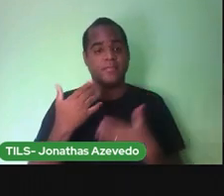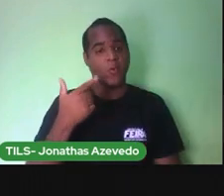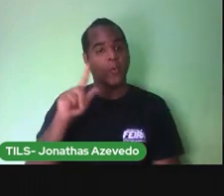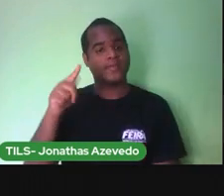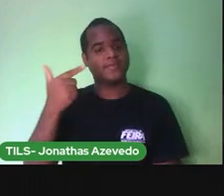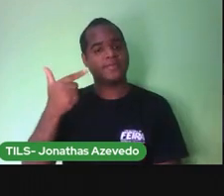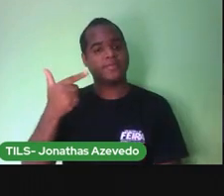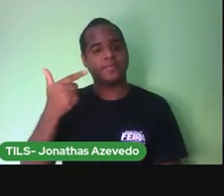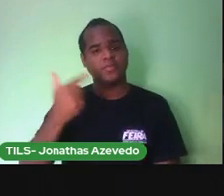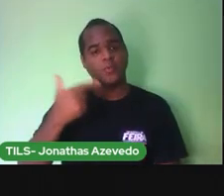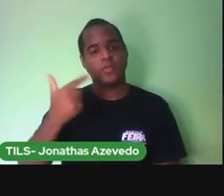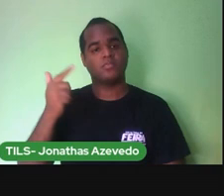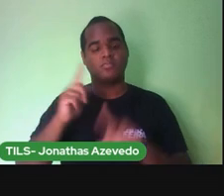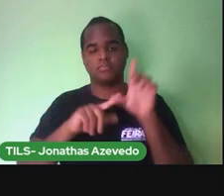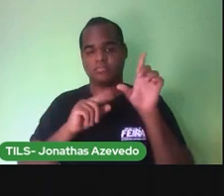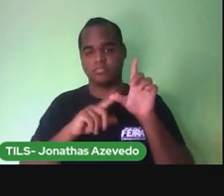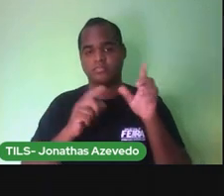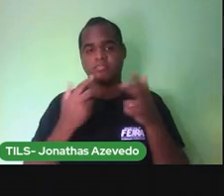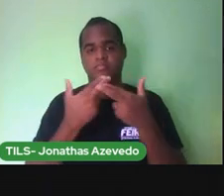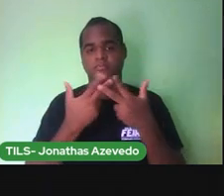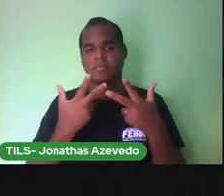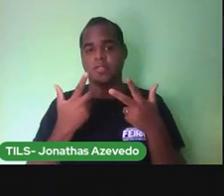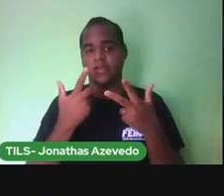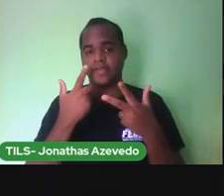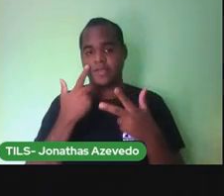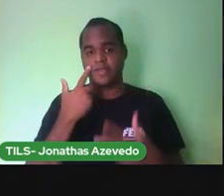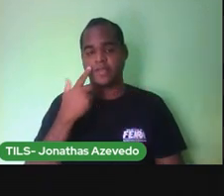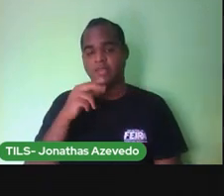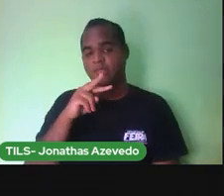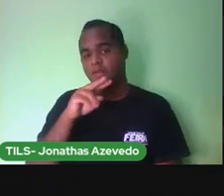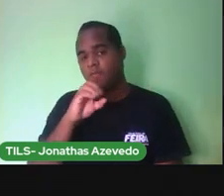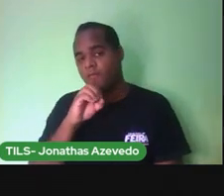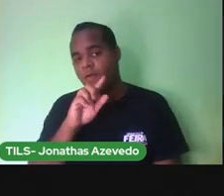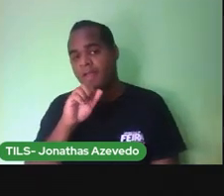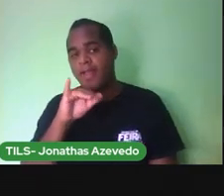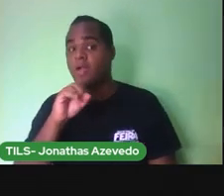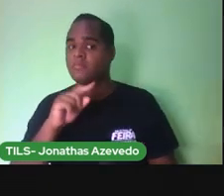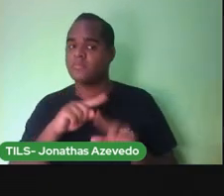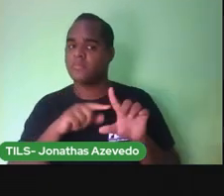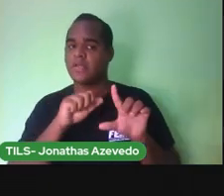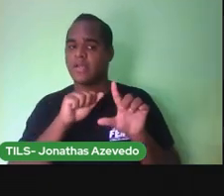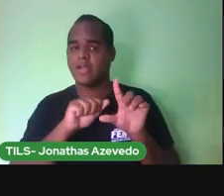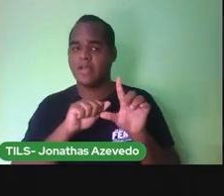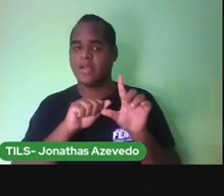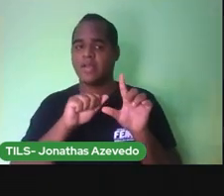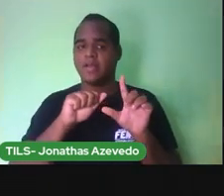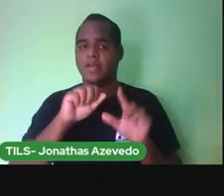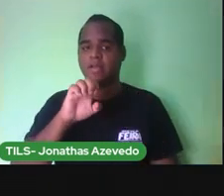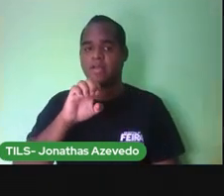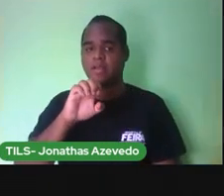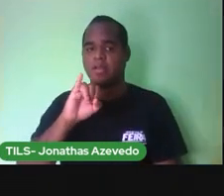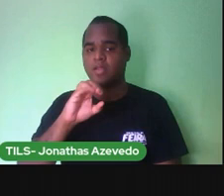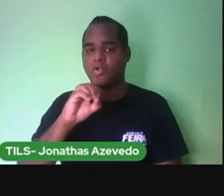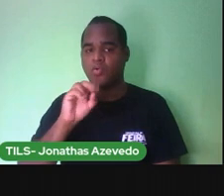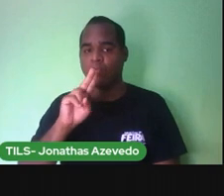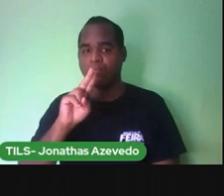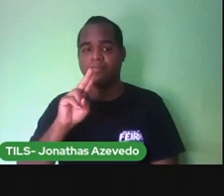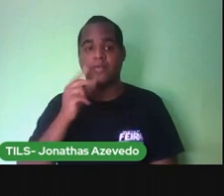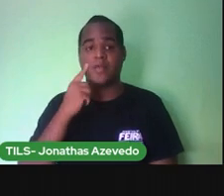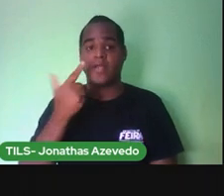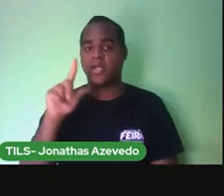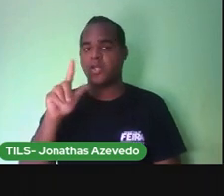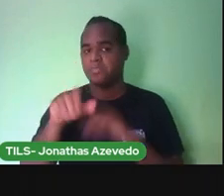Conservamos as vogais Olha, as vogais são as mesmas As letrinhas O E a letrinha A A pro não